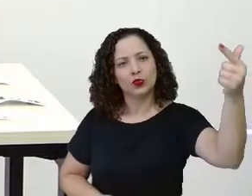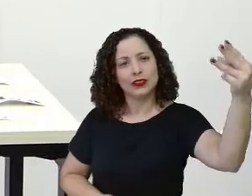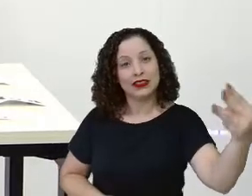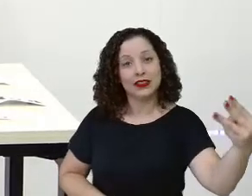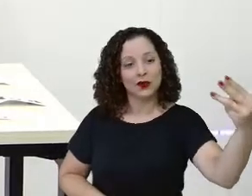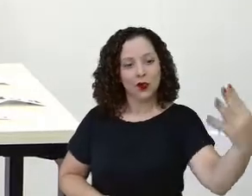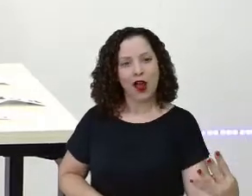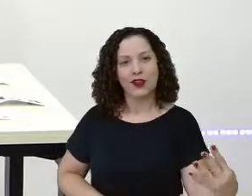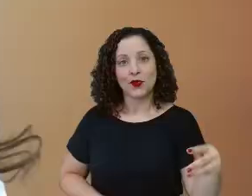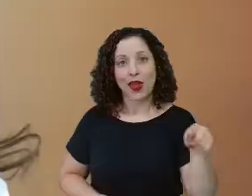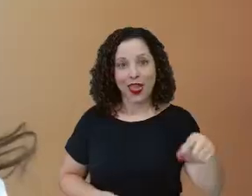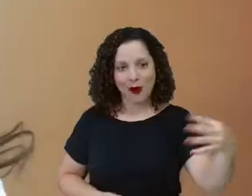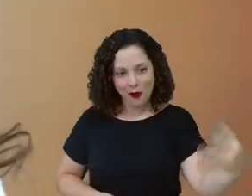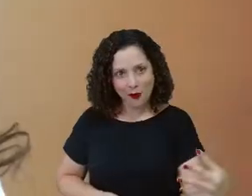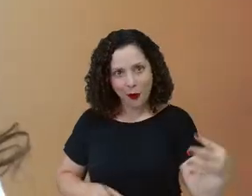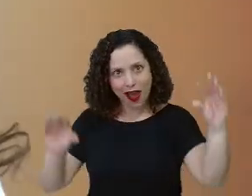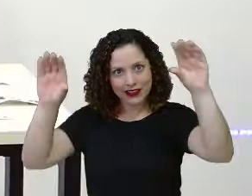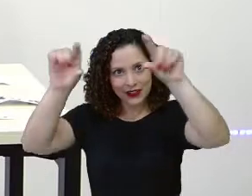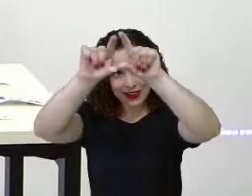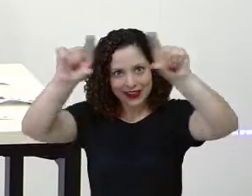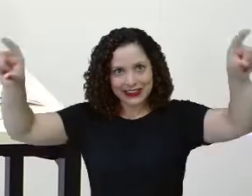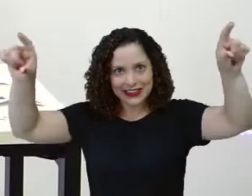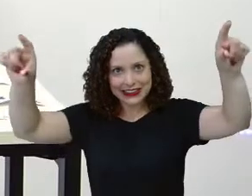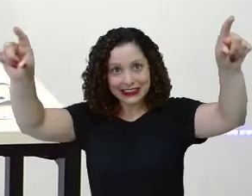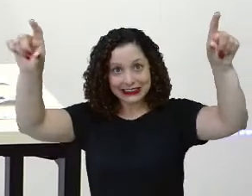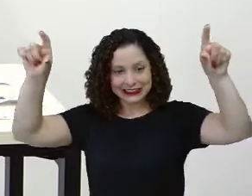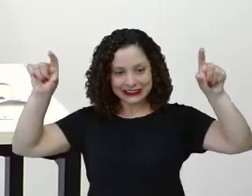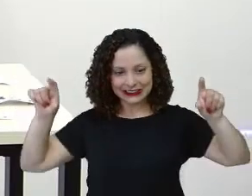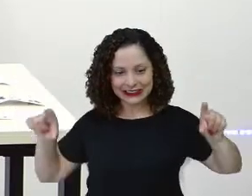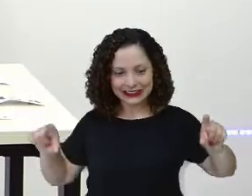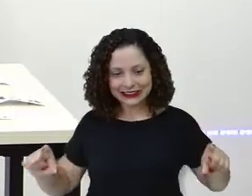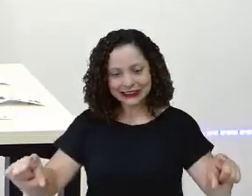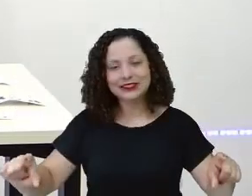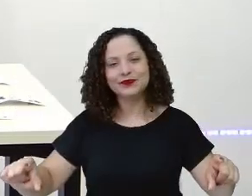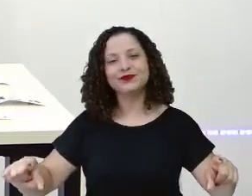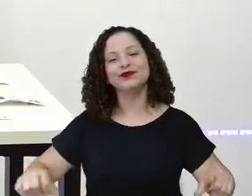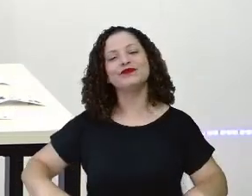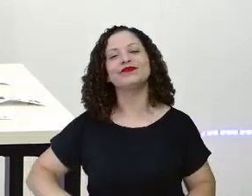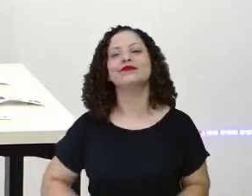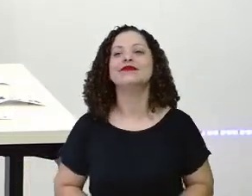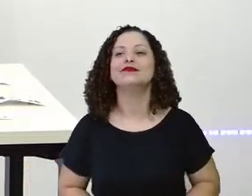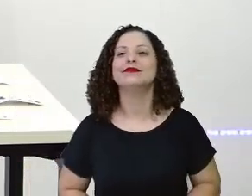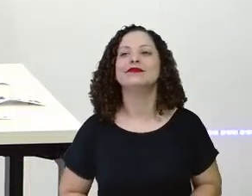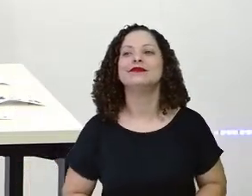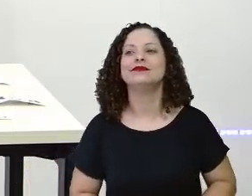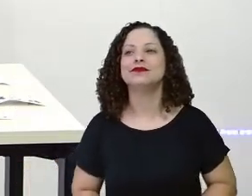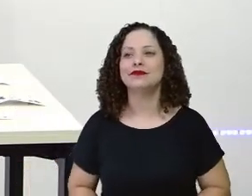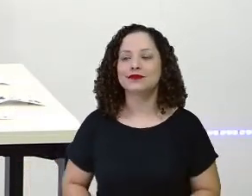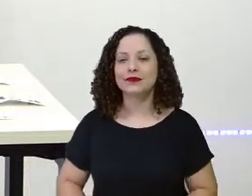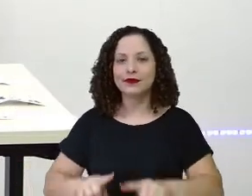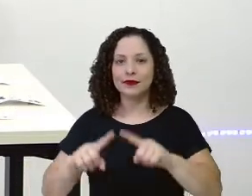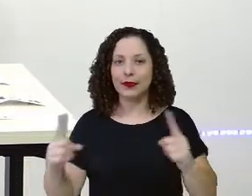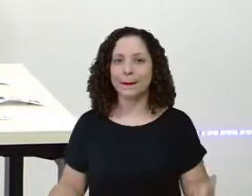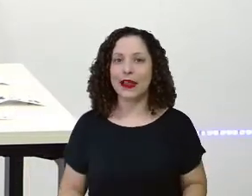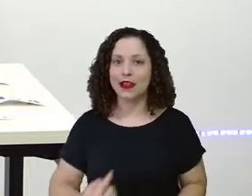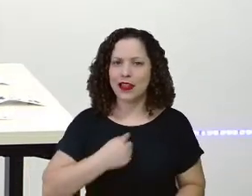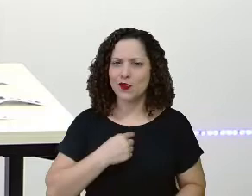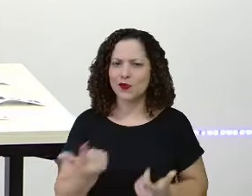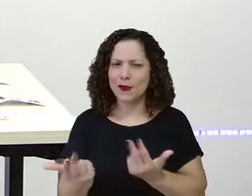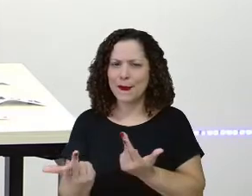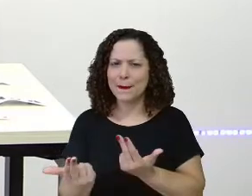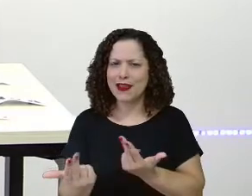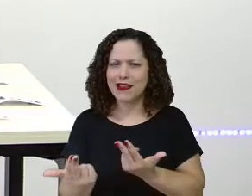ou quarto? Quarto! Quarto! Então, esse daqui era o quarto, não era isso? E, pois eu sou que nem cigarra!